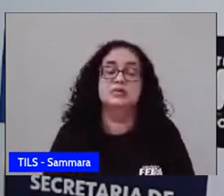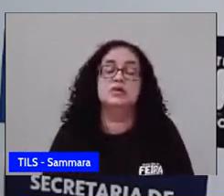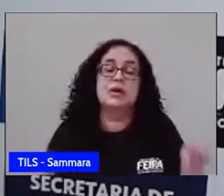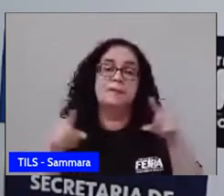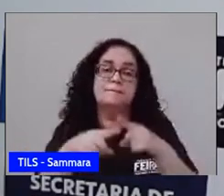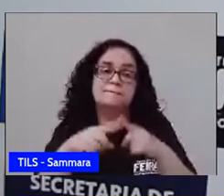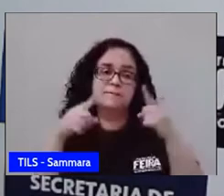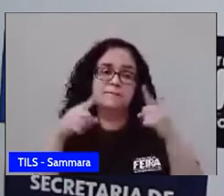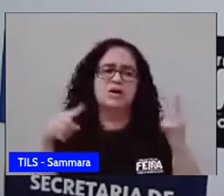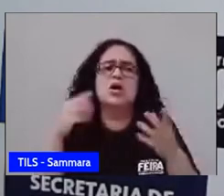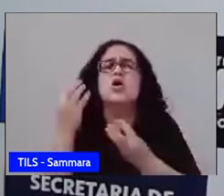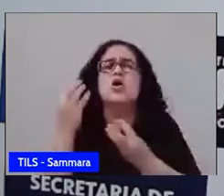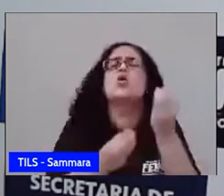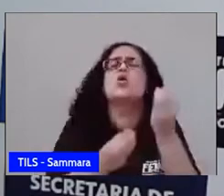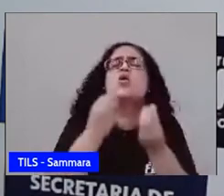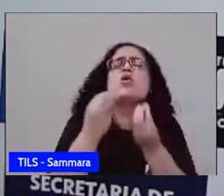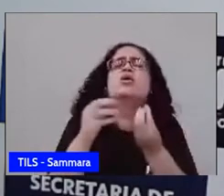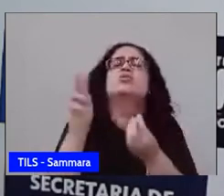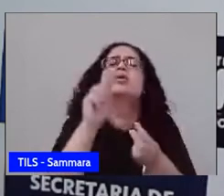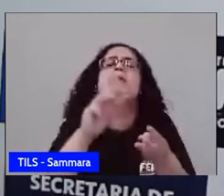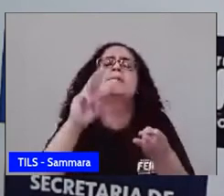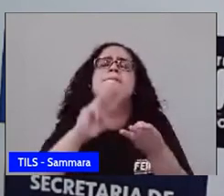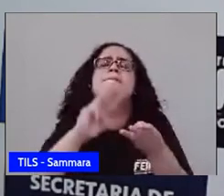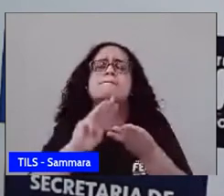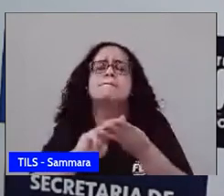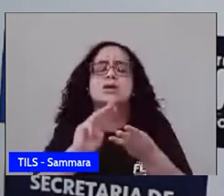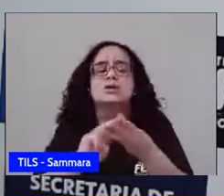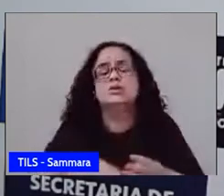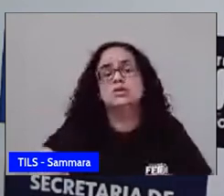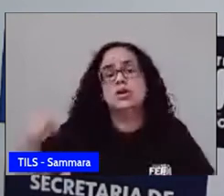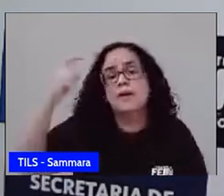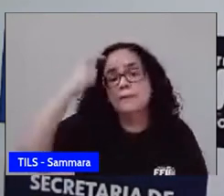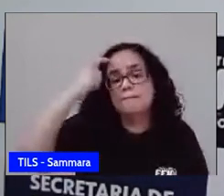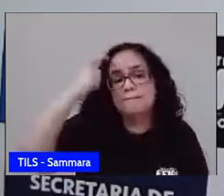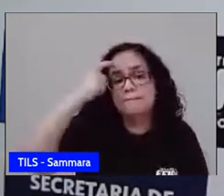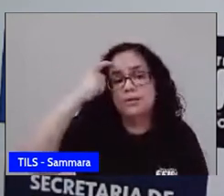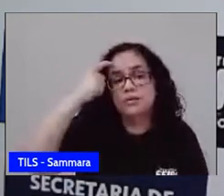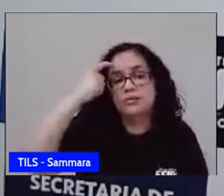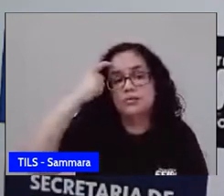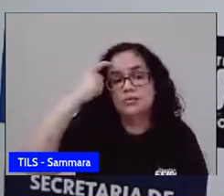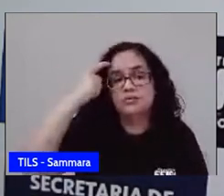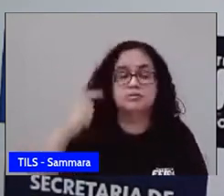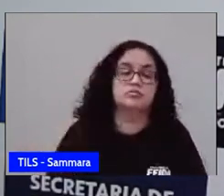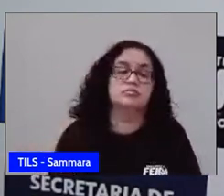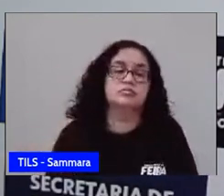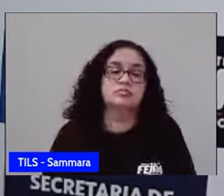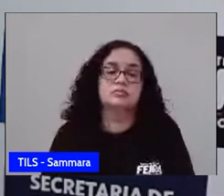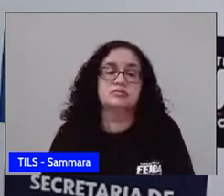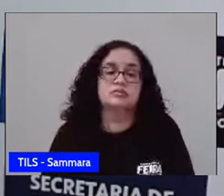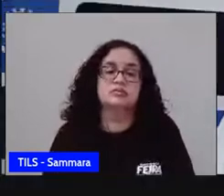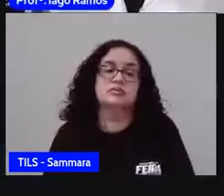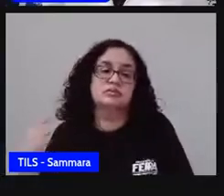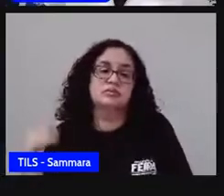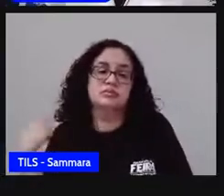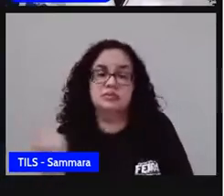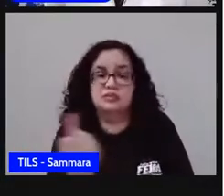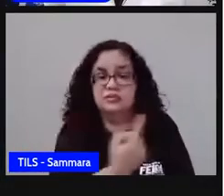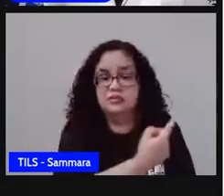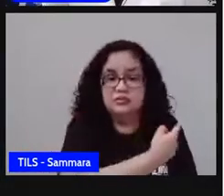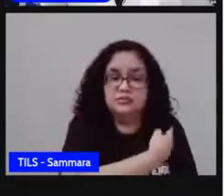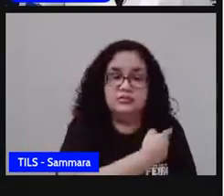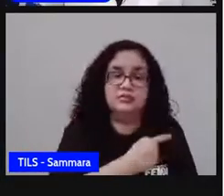mas como é que a gente vai usar a matemática para refletir essa situação? Essa é a nossa intenção.